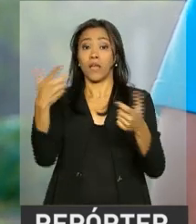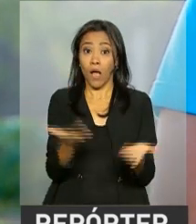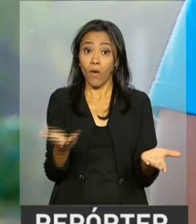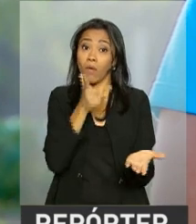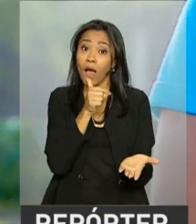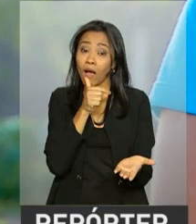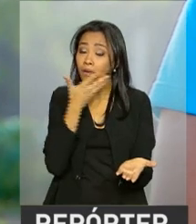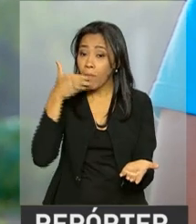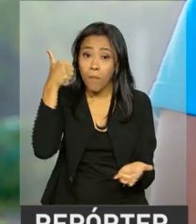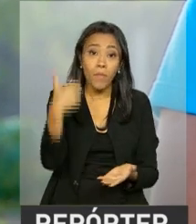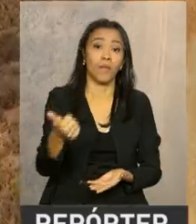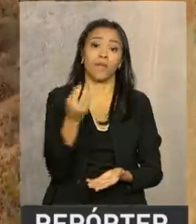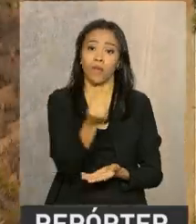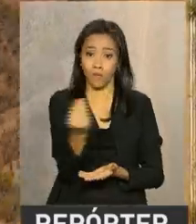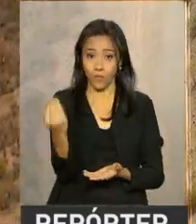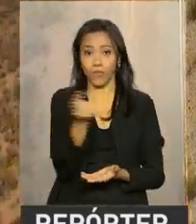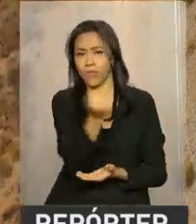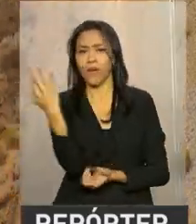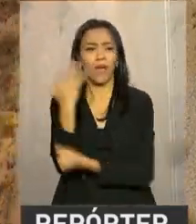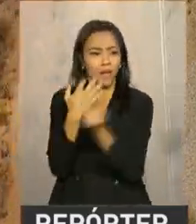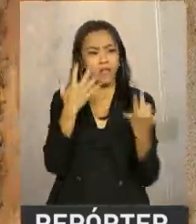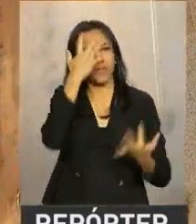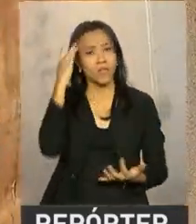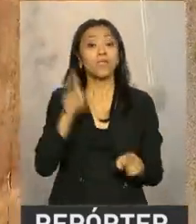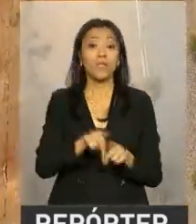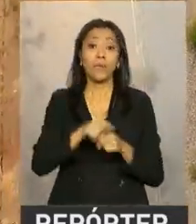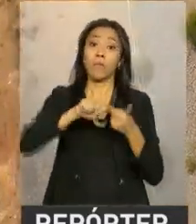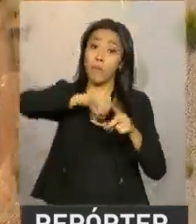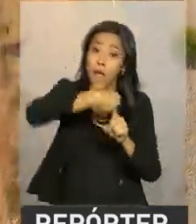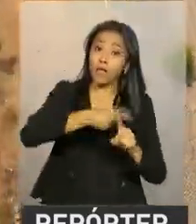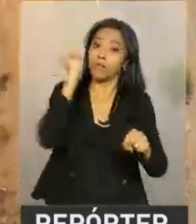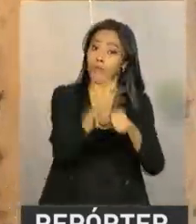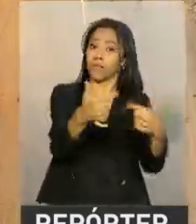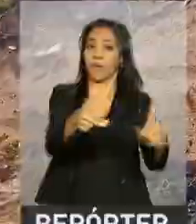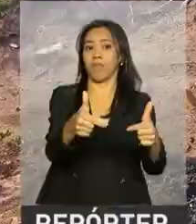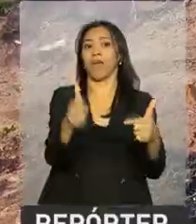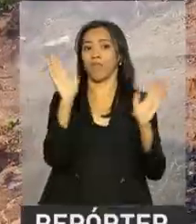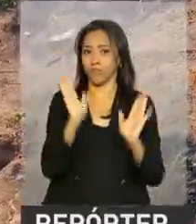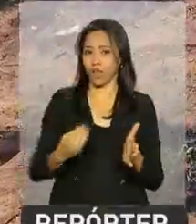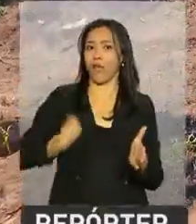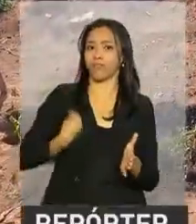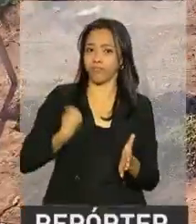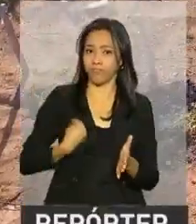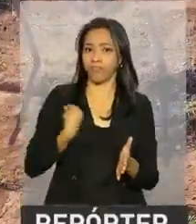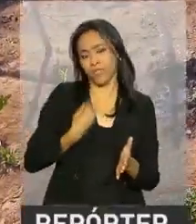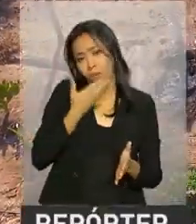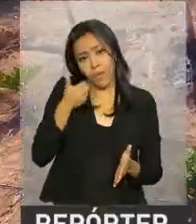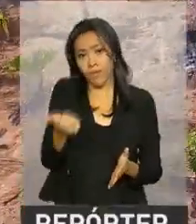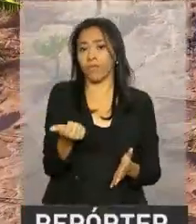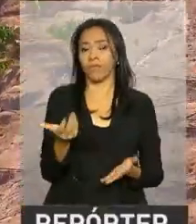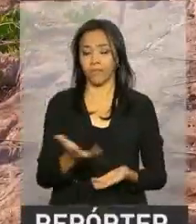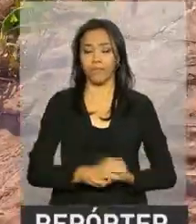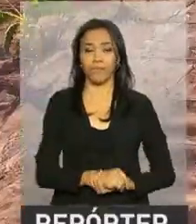da água vai melhorar bastante. Muita gente, sem contar também com o emprego que vai ter, que já está tendo também agora, só trouxe melhorias.